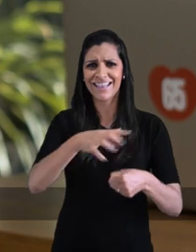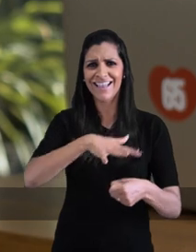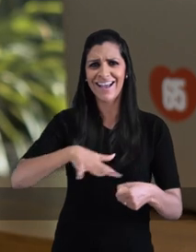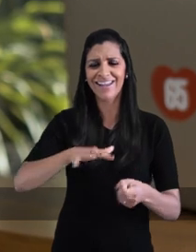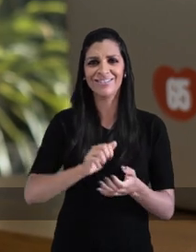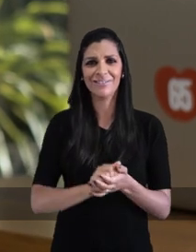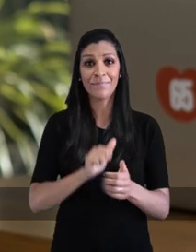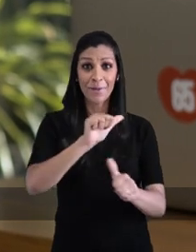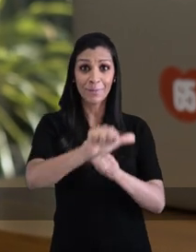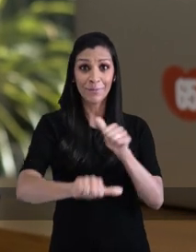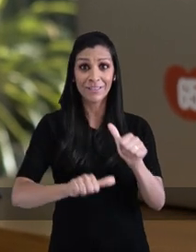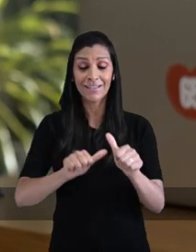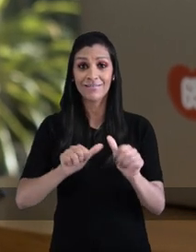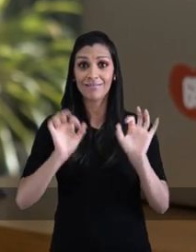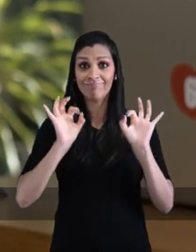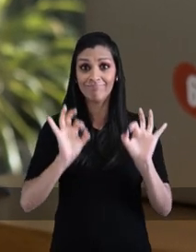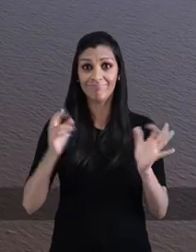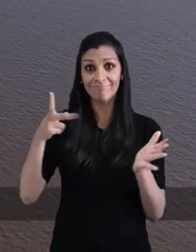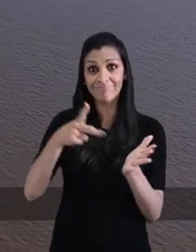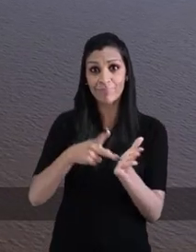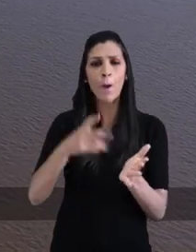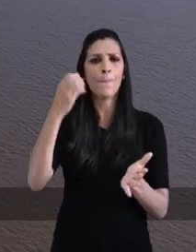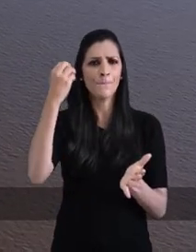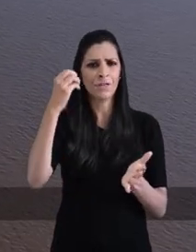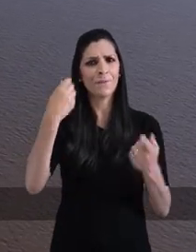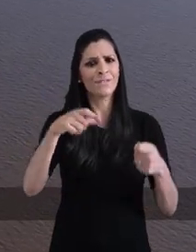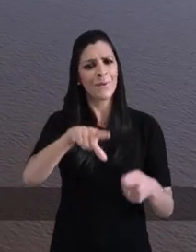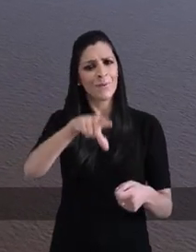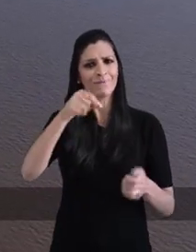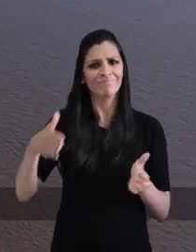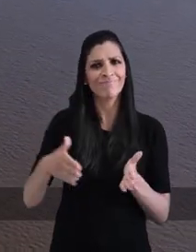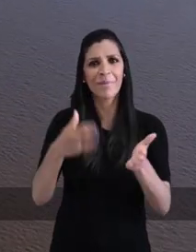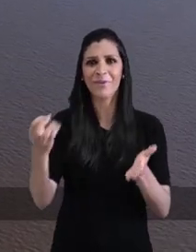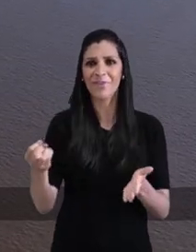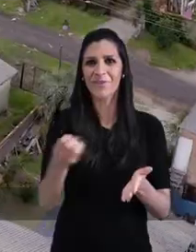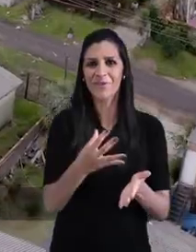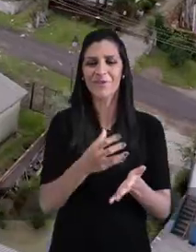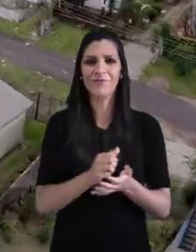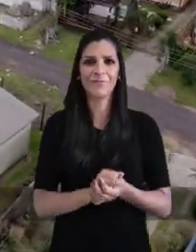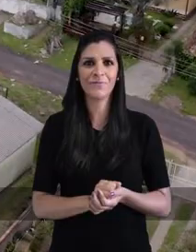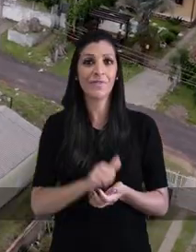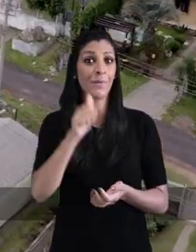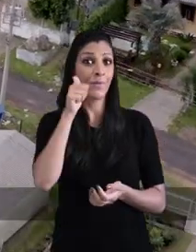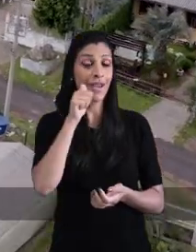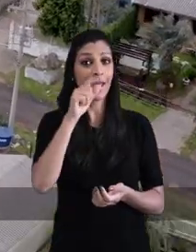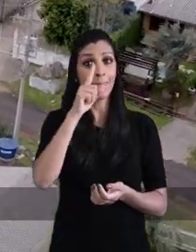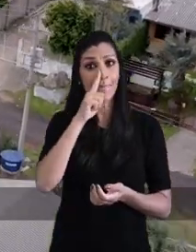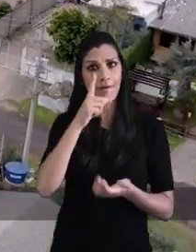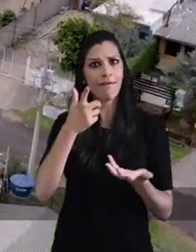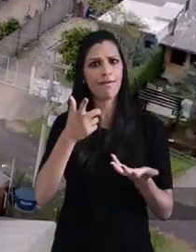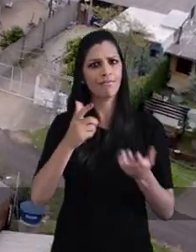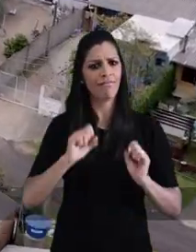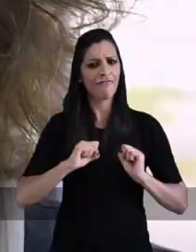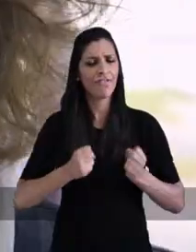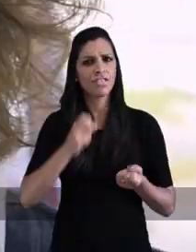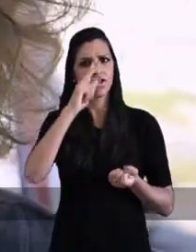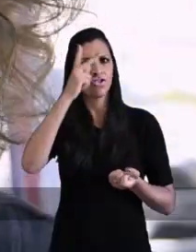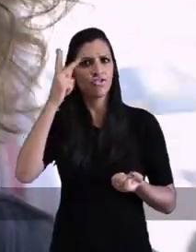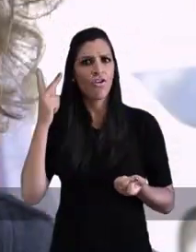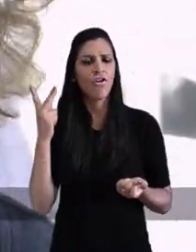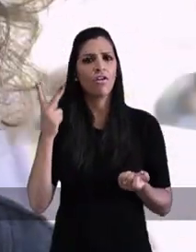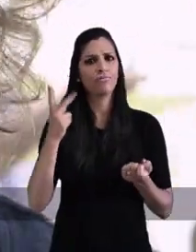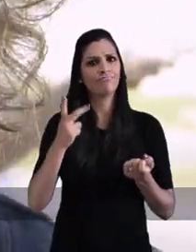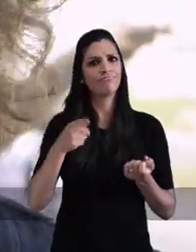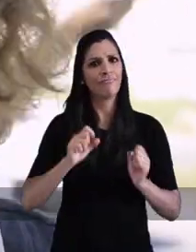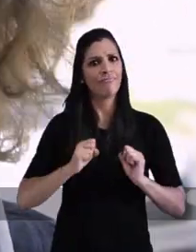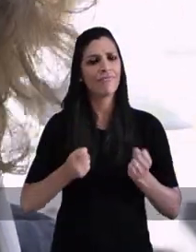existimos e que nós também queremos cuidar da cidade. Para a mudança acontecer de verdade, Porto Alegre precisa escolher um caminho novo. Mulher,